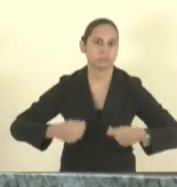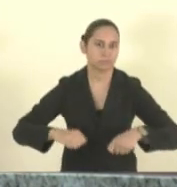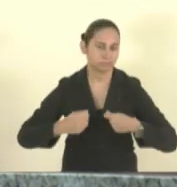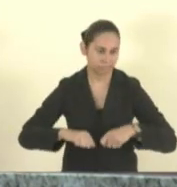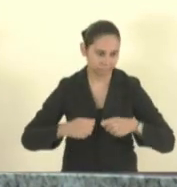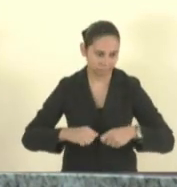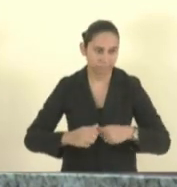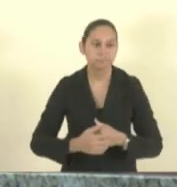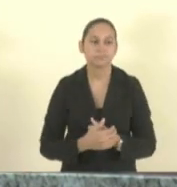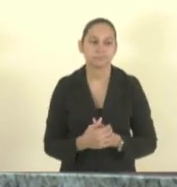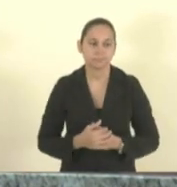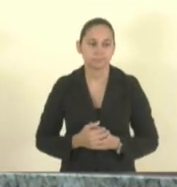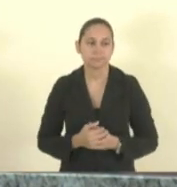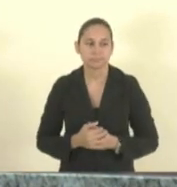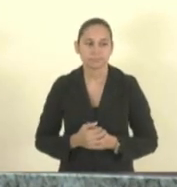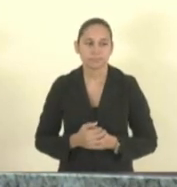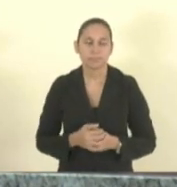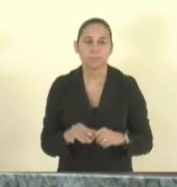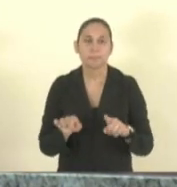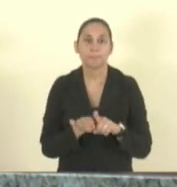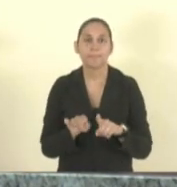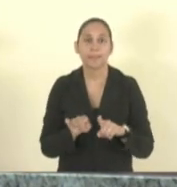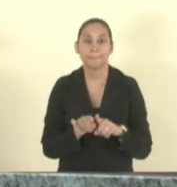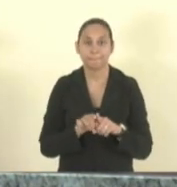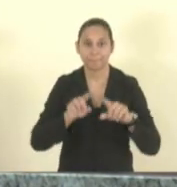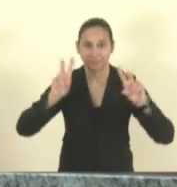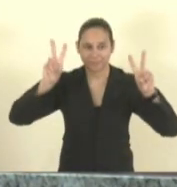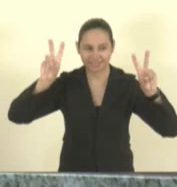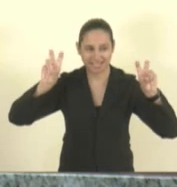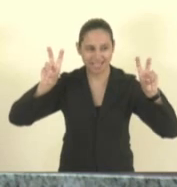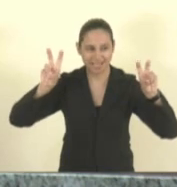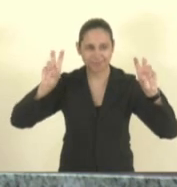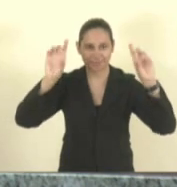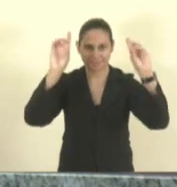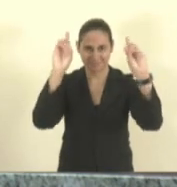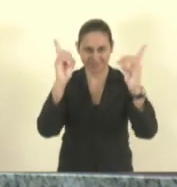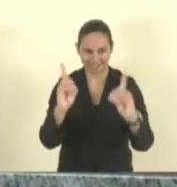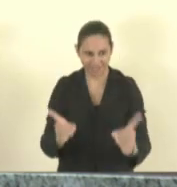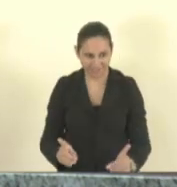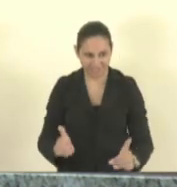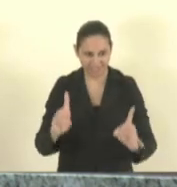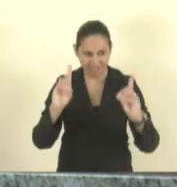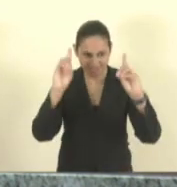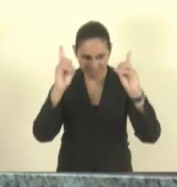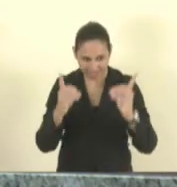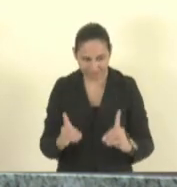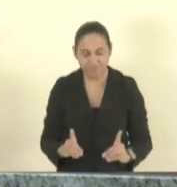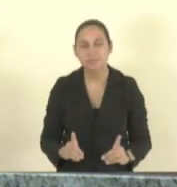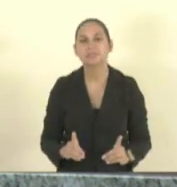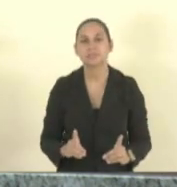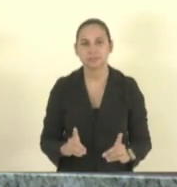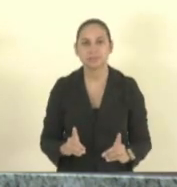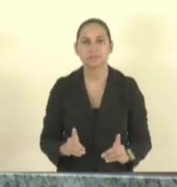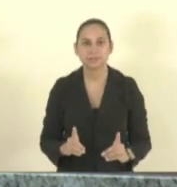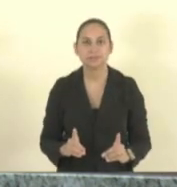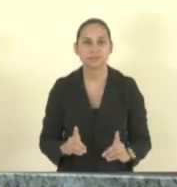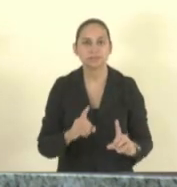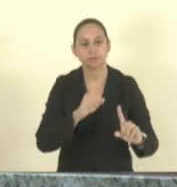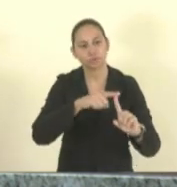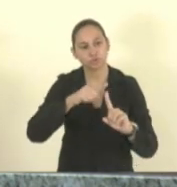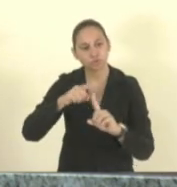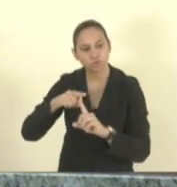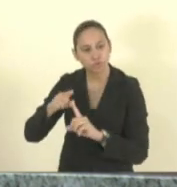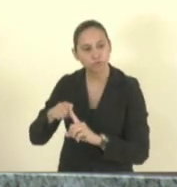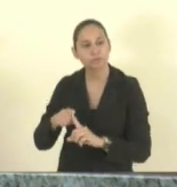questão da deficiência que o tipo de deficiência o TEIA